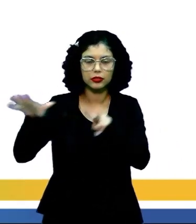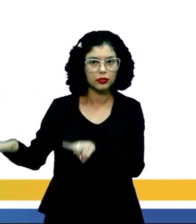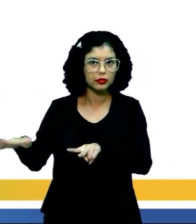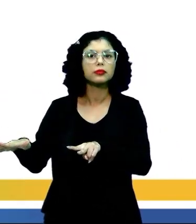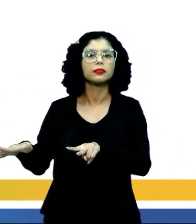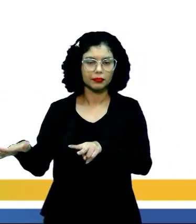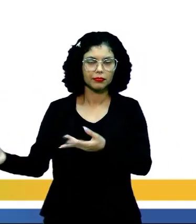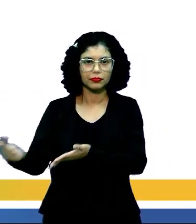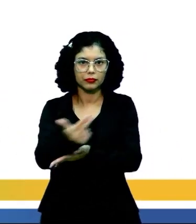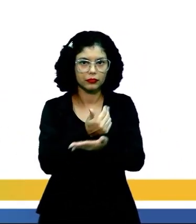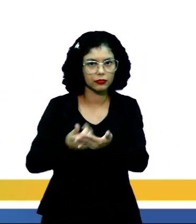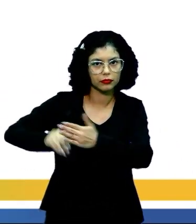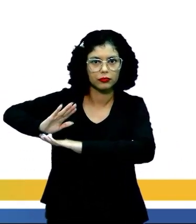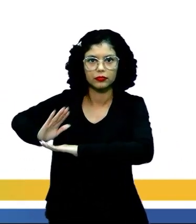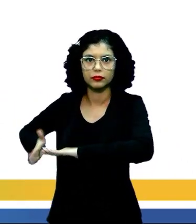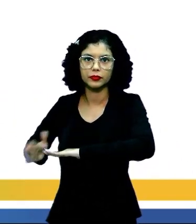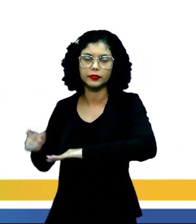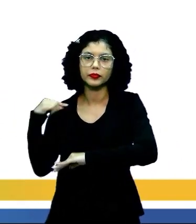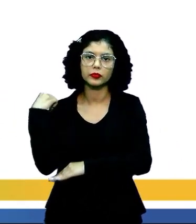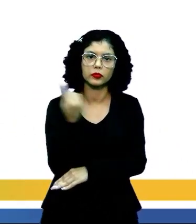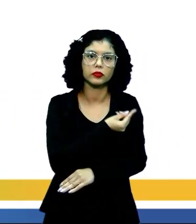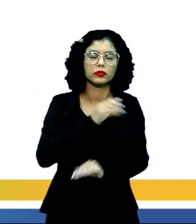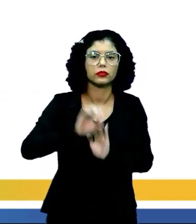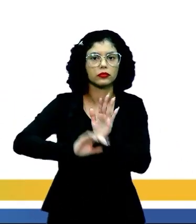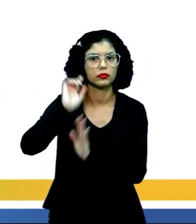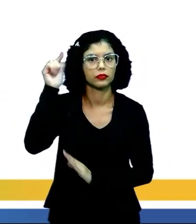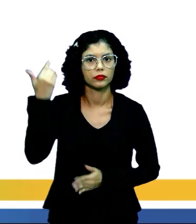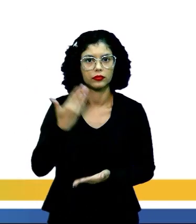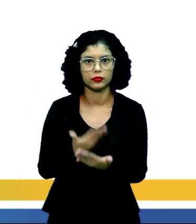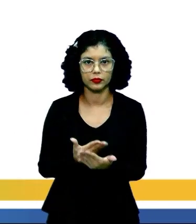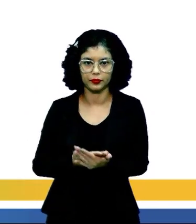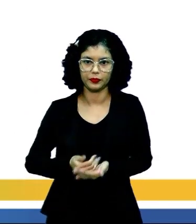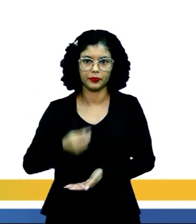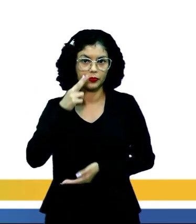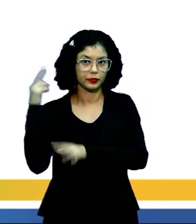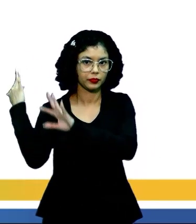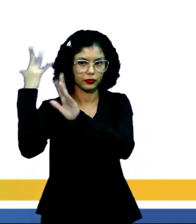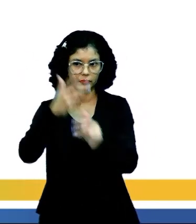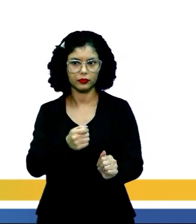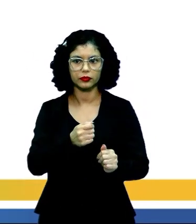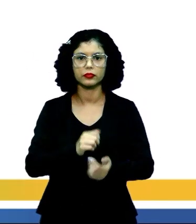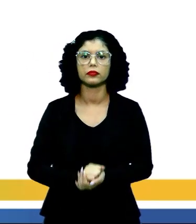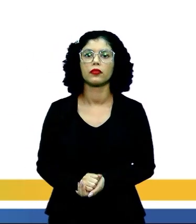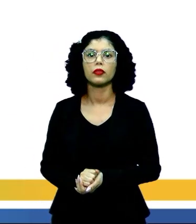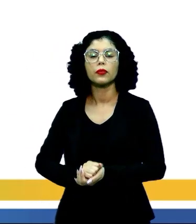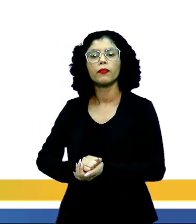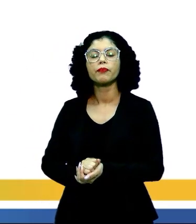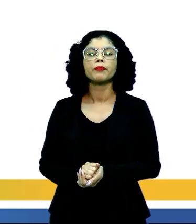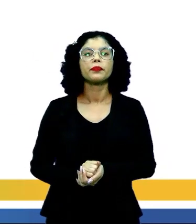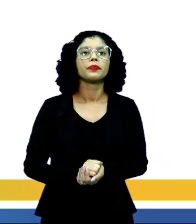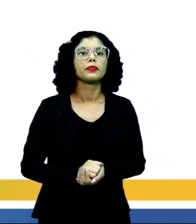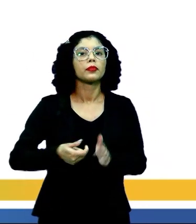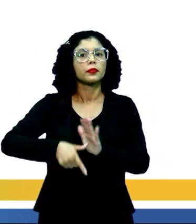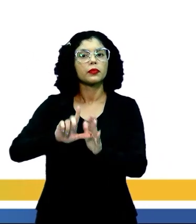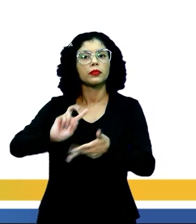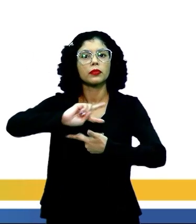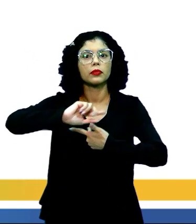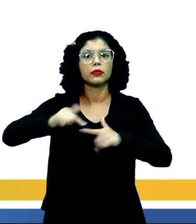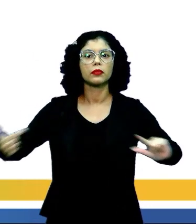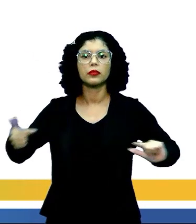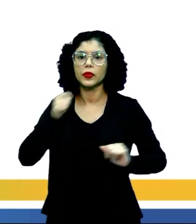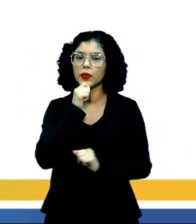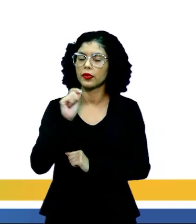Arte Moderna, que é o conteúdo das nossas próximas aulas. Então vamos revisar? O pré-modernismo, como disse,